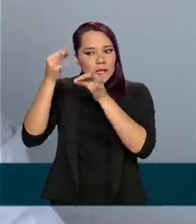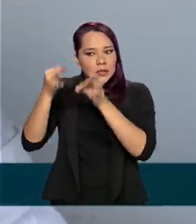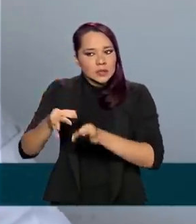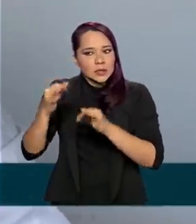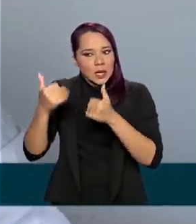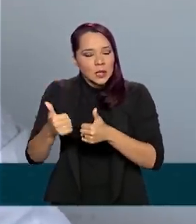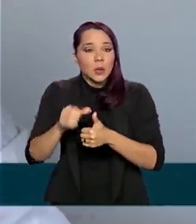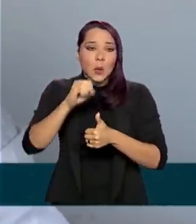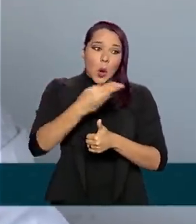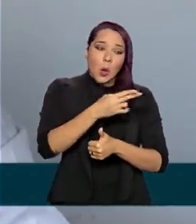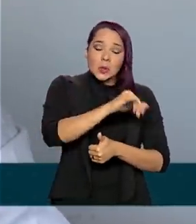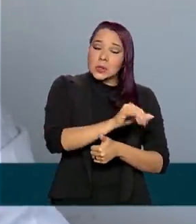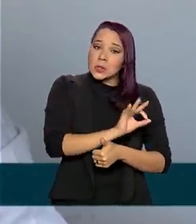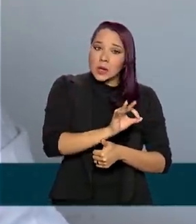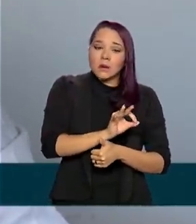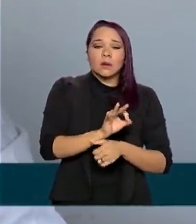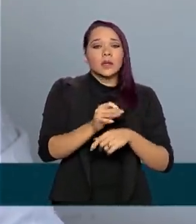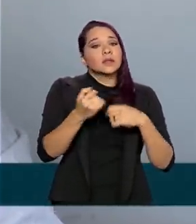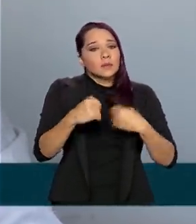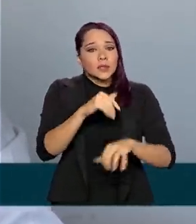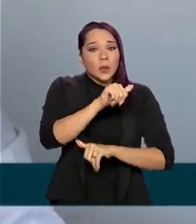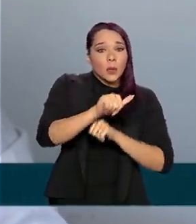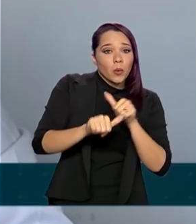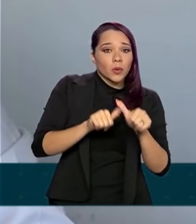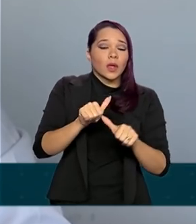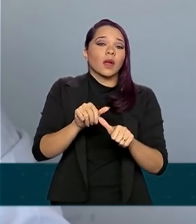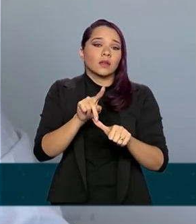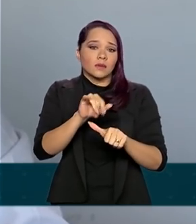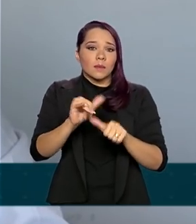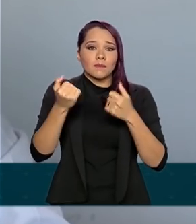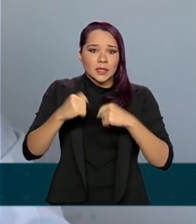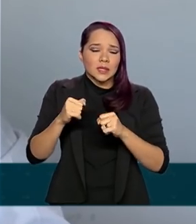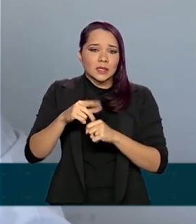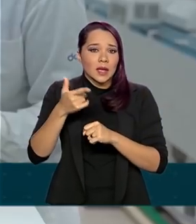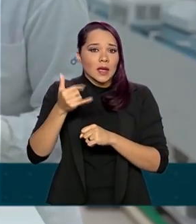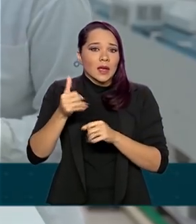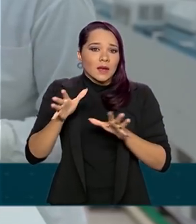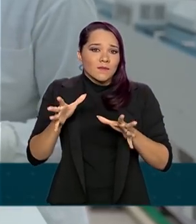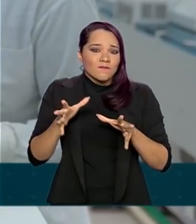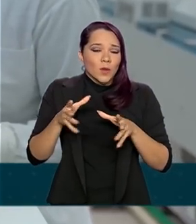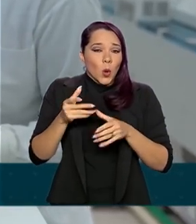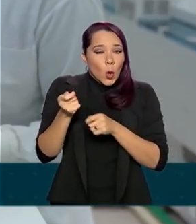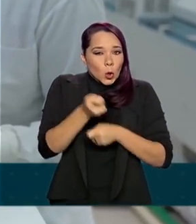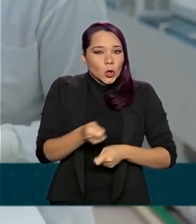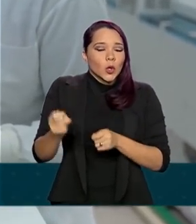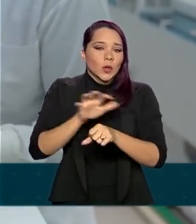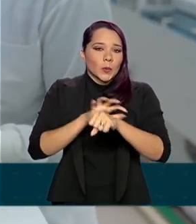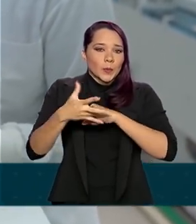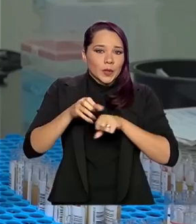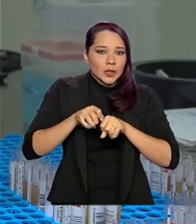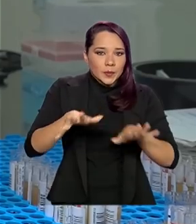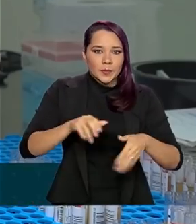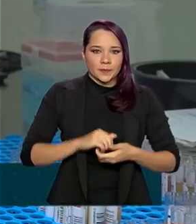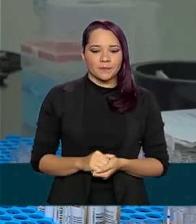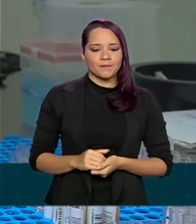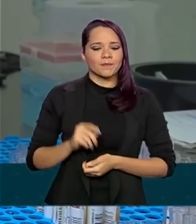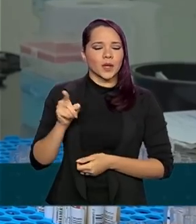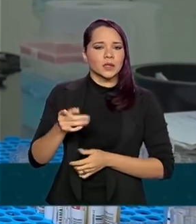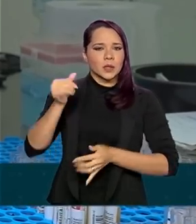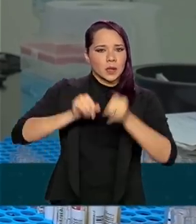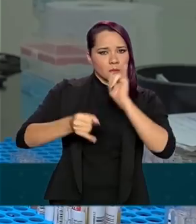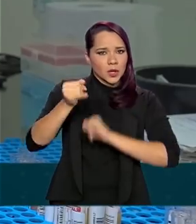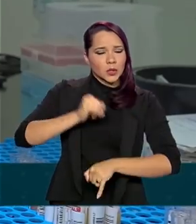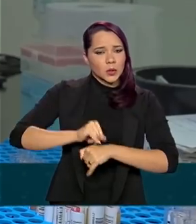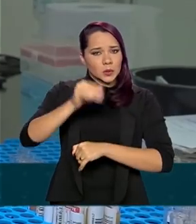efetivas ou não e saber se a gente vai, enfim, conseguir conter a pandemia. Esta rede de laboratórios, que é líder